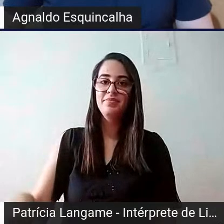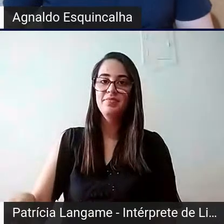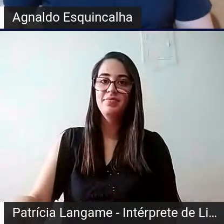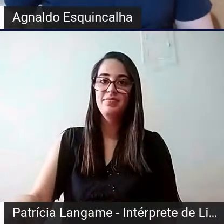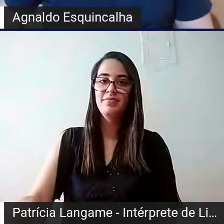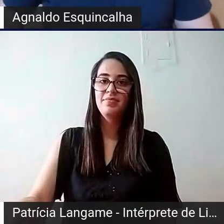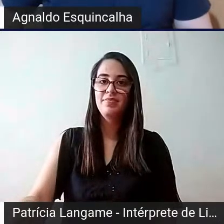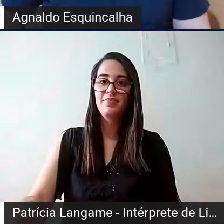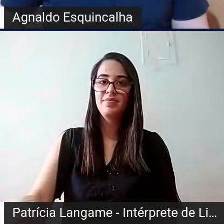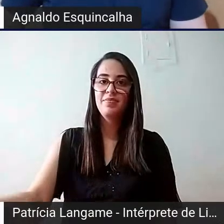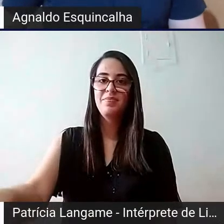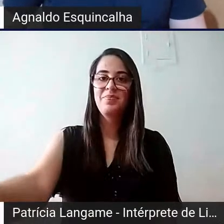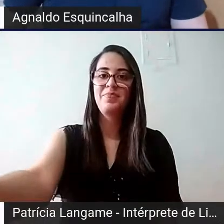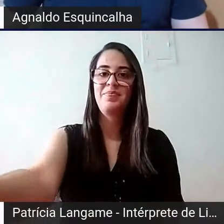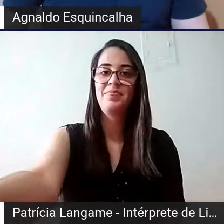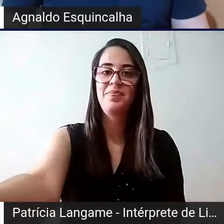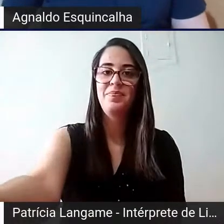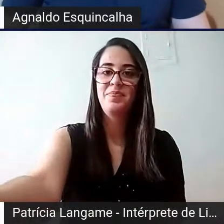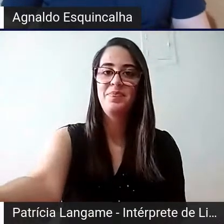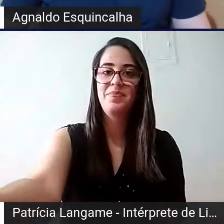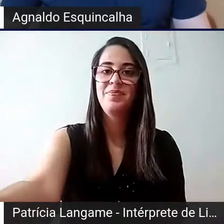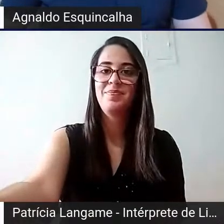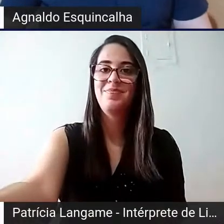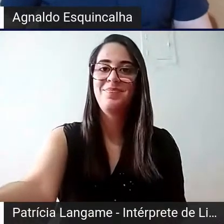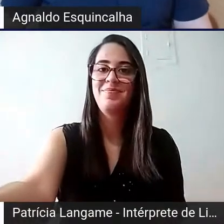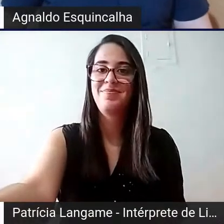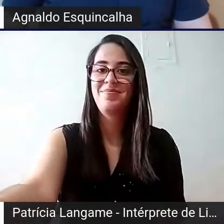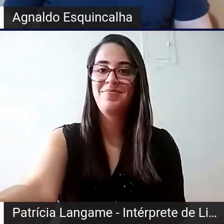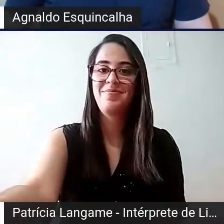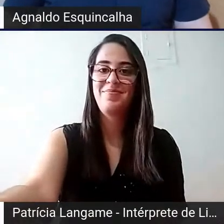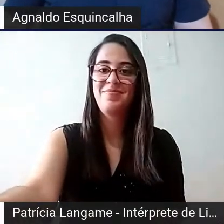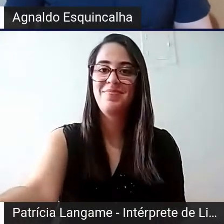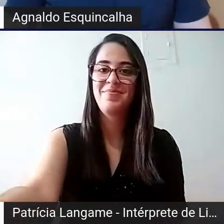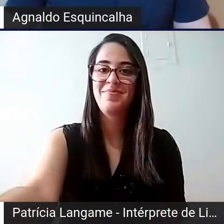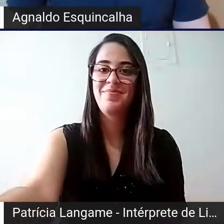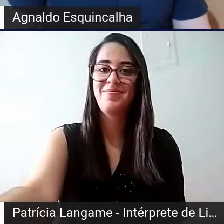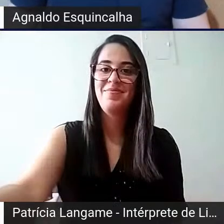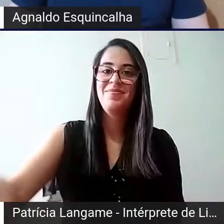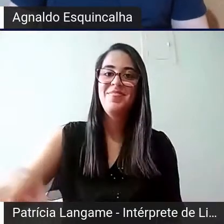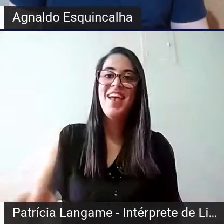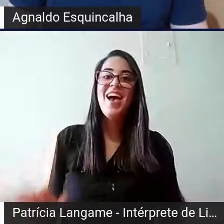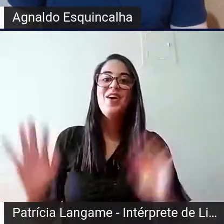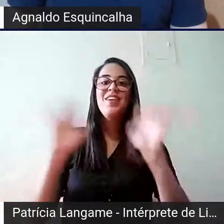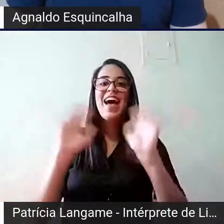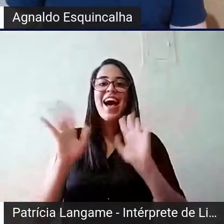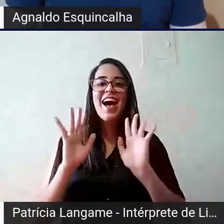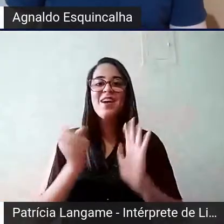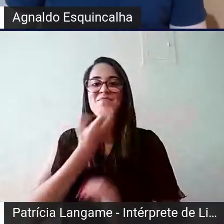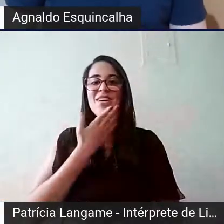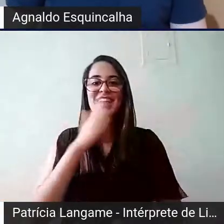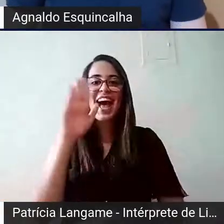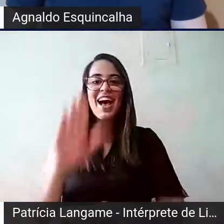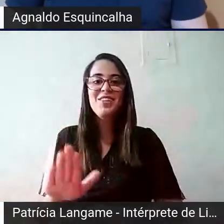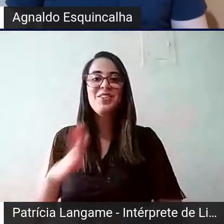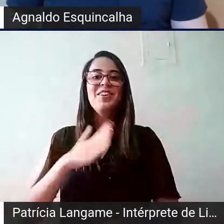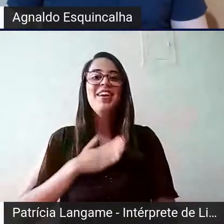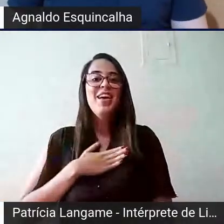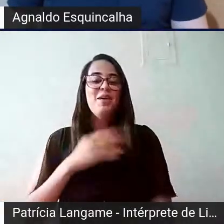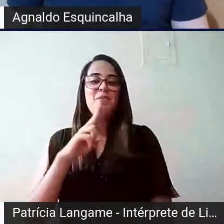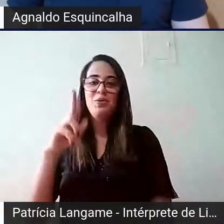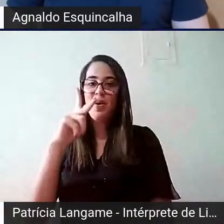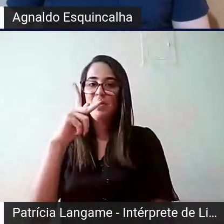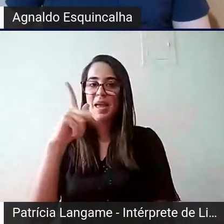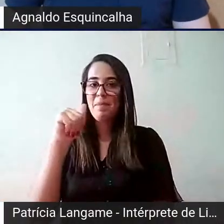A gente vai pedir para a Patrícia, que é a intérprete de livro, se apresentar também, se descrever, desculpa. Olá, boa tarde.